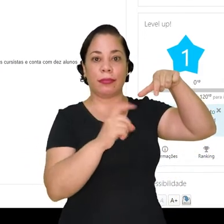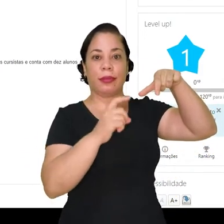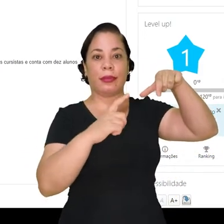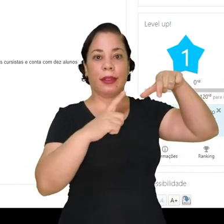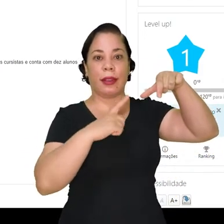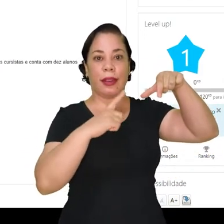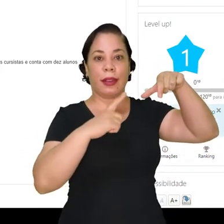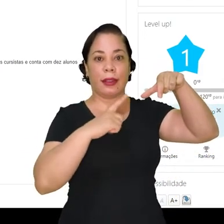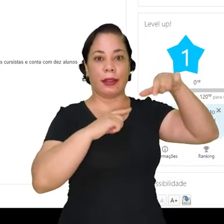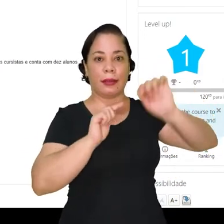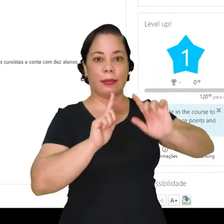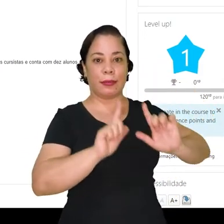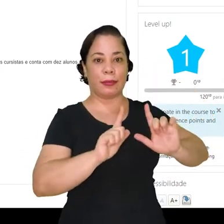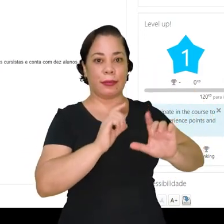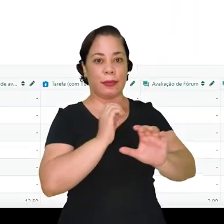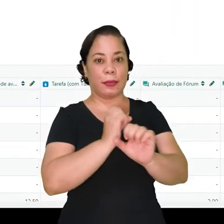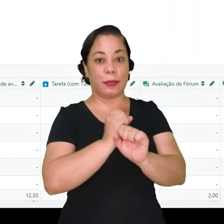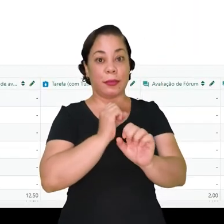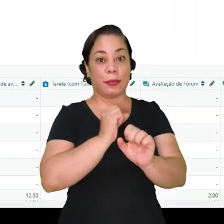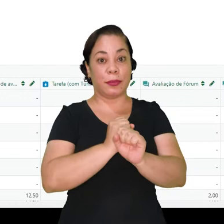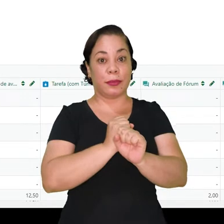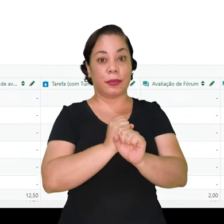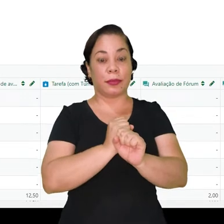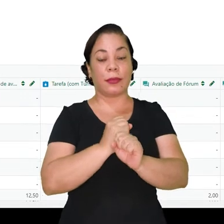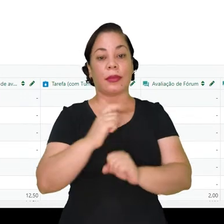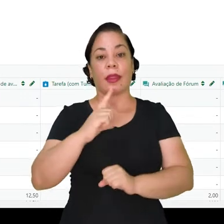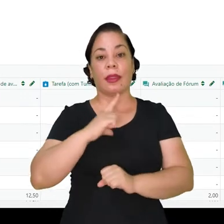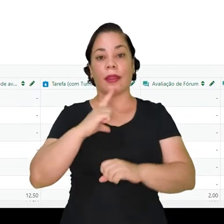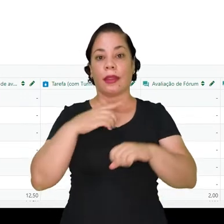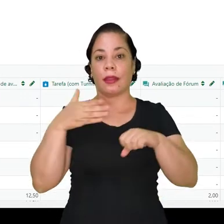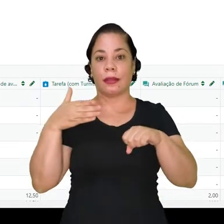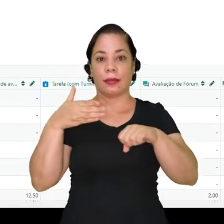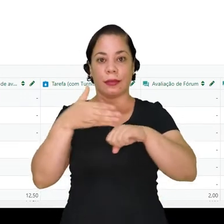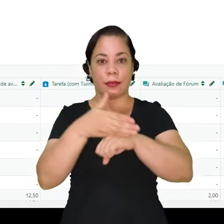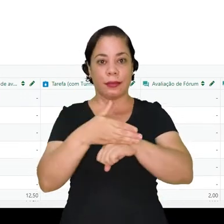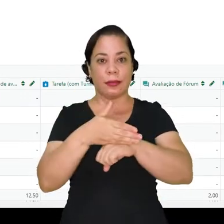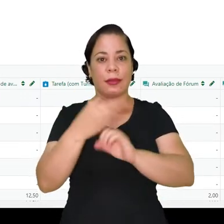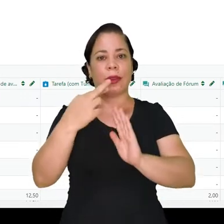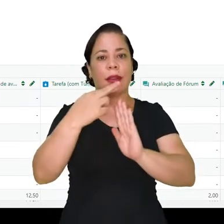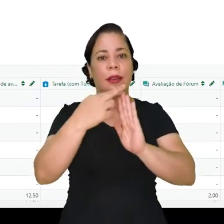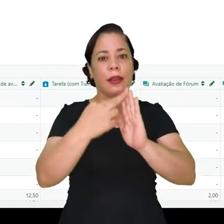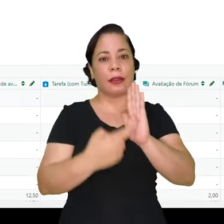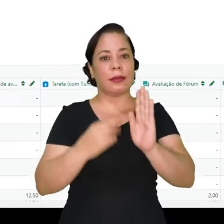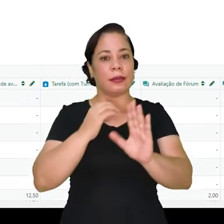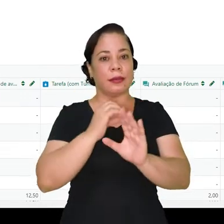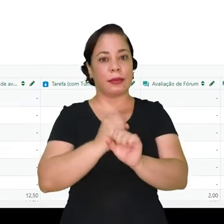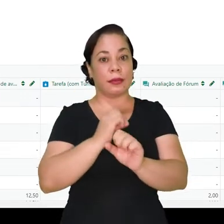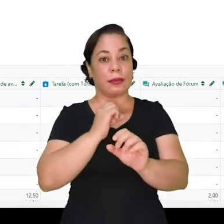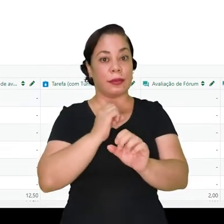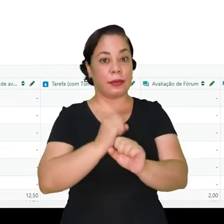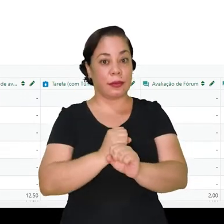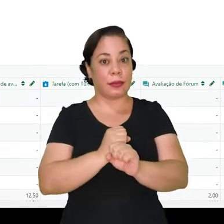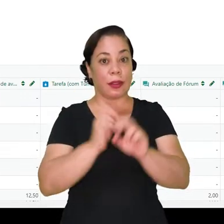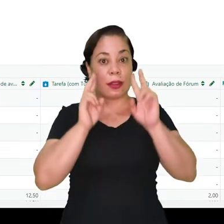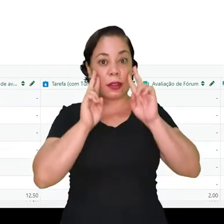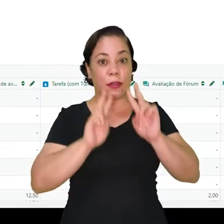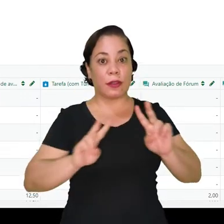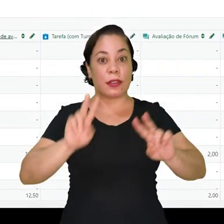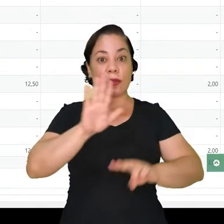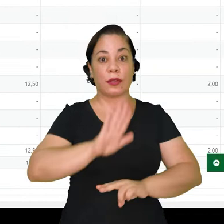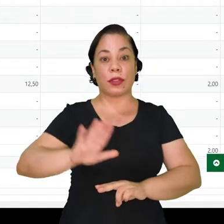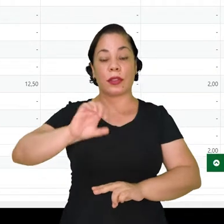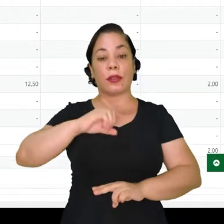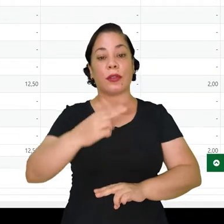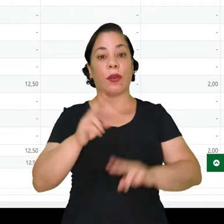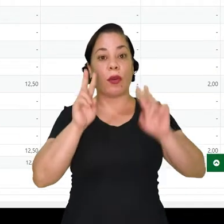suspenso, neste bloco notas, nós temos acesso ao relatório de notas, a uma visão